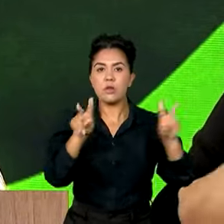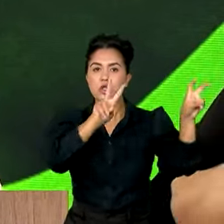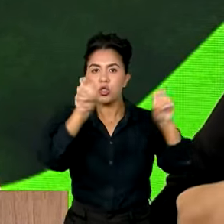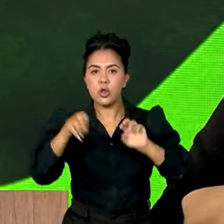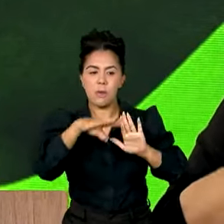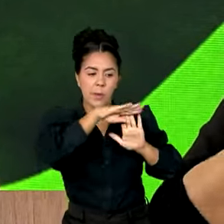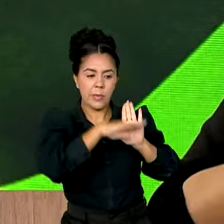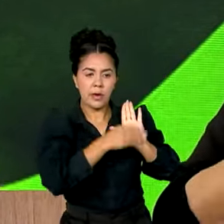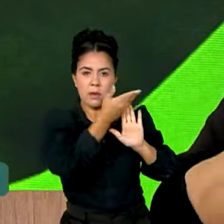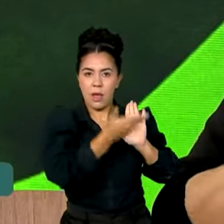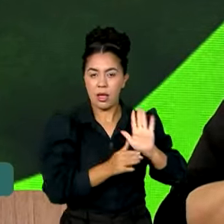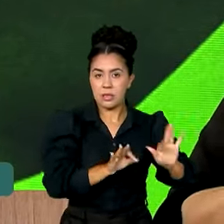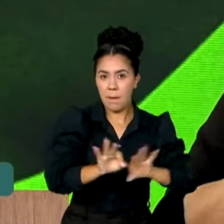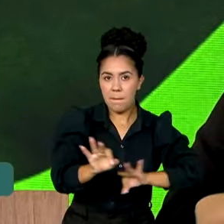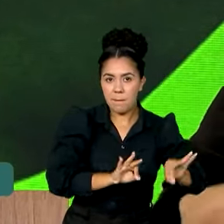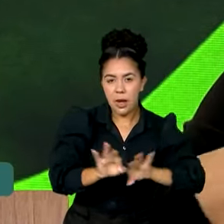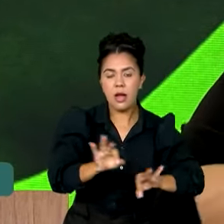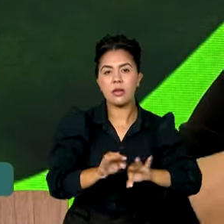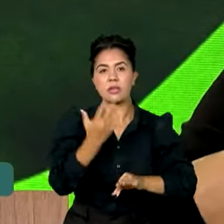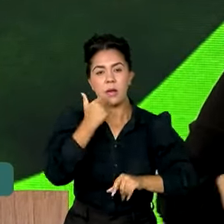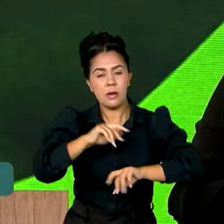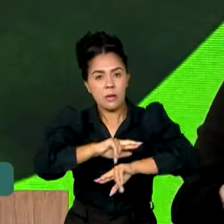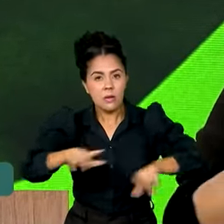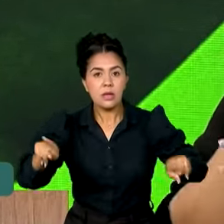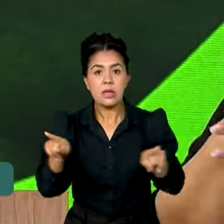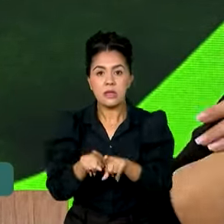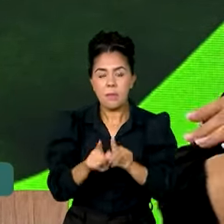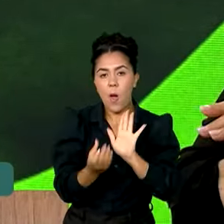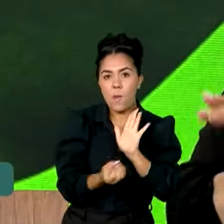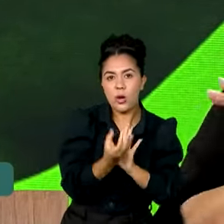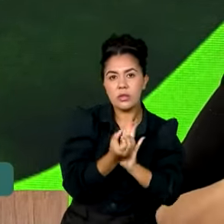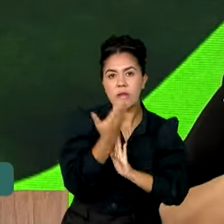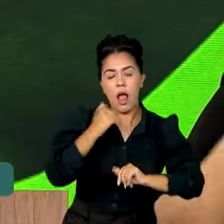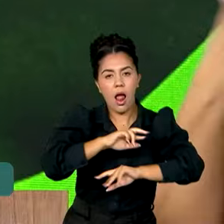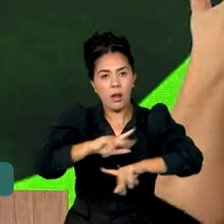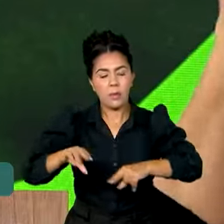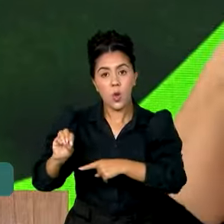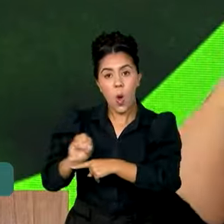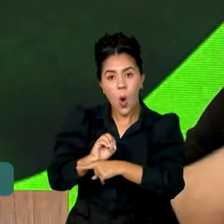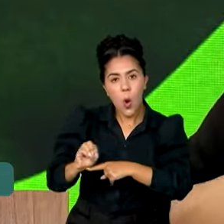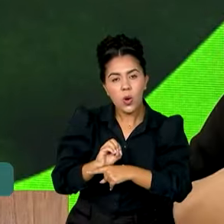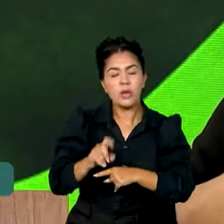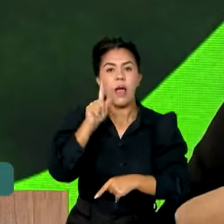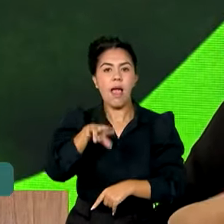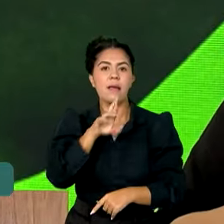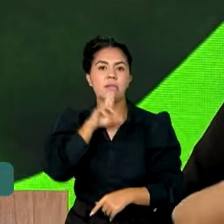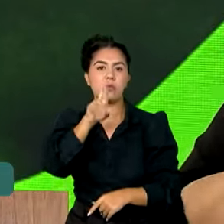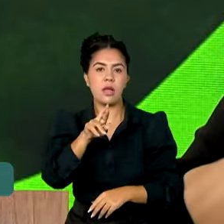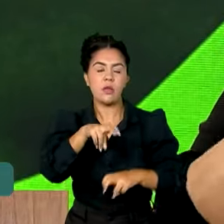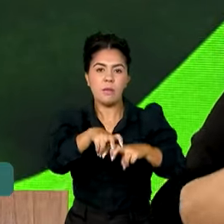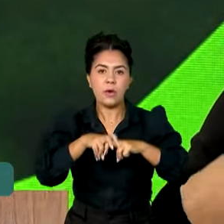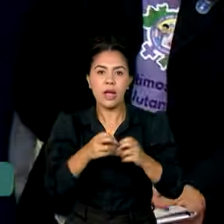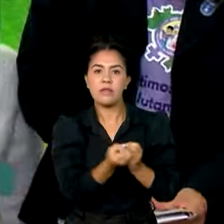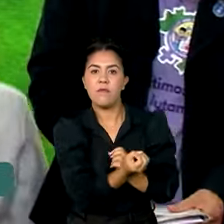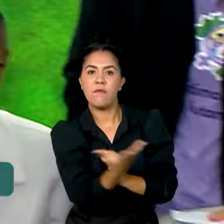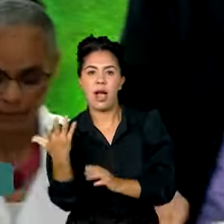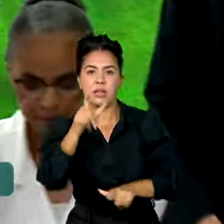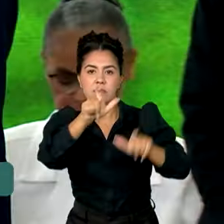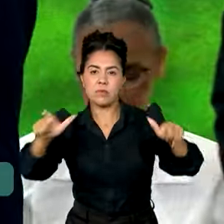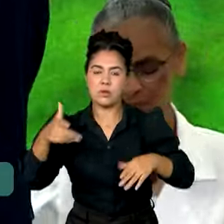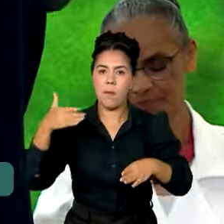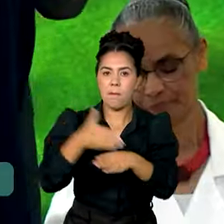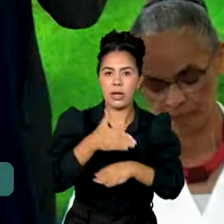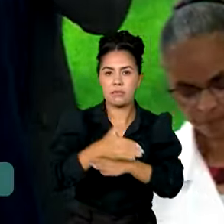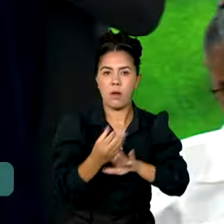alimentar e agroecologia e produção orgânica são resultados de muitas mãos e propostas vivenciadas. O